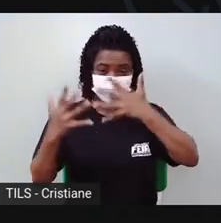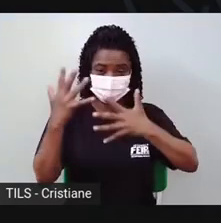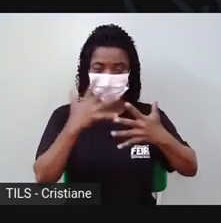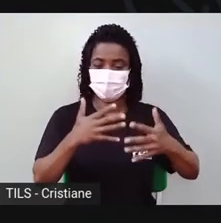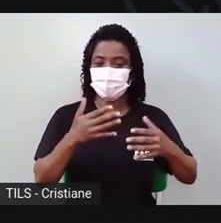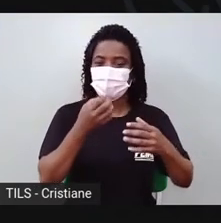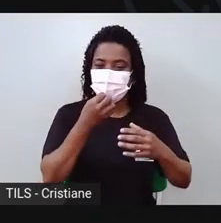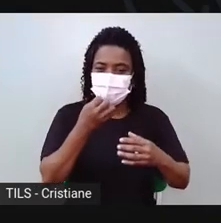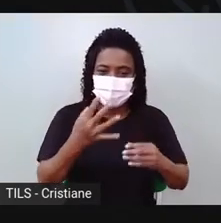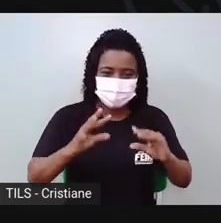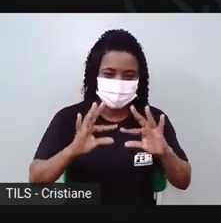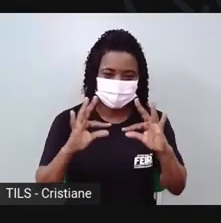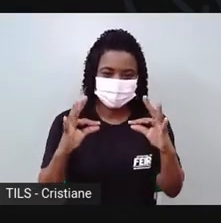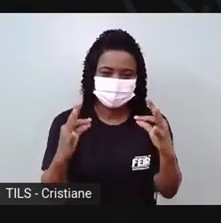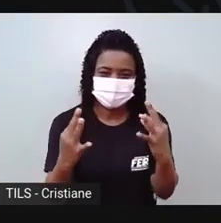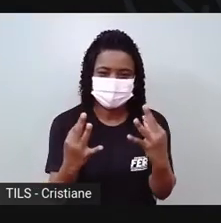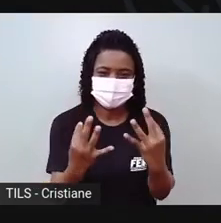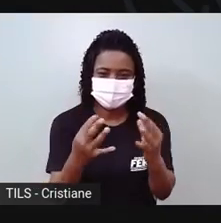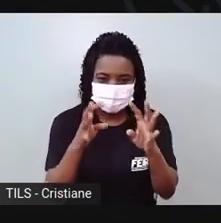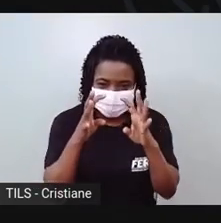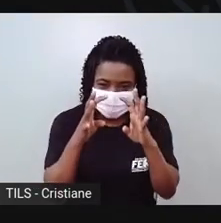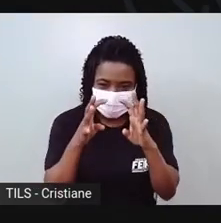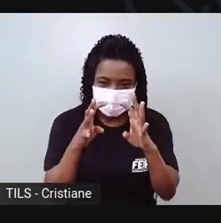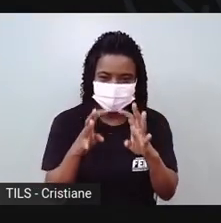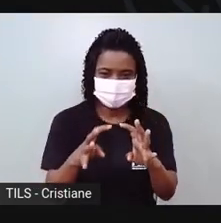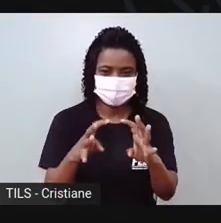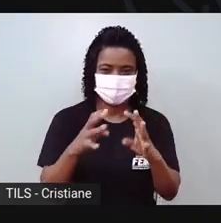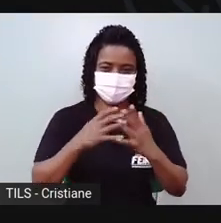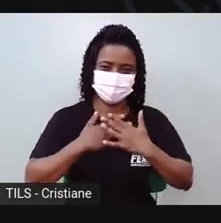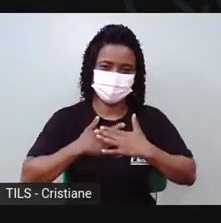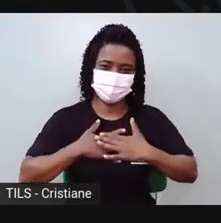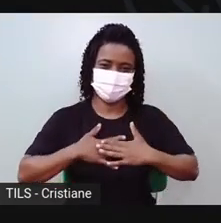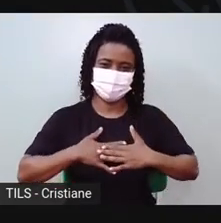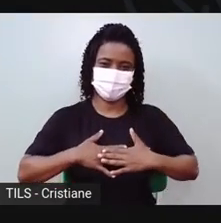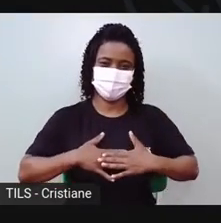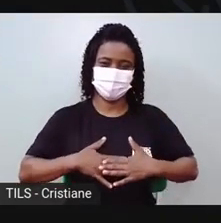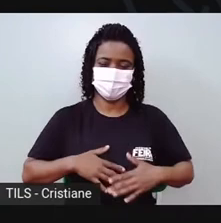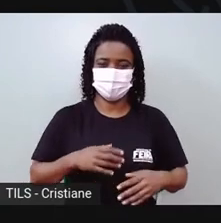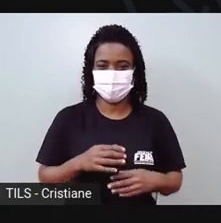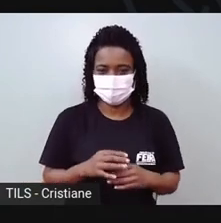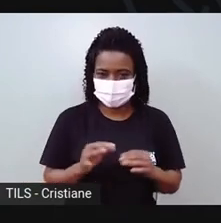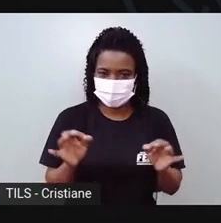na concentração aqui. Pronto. Fiz a panelinha. Agora eu vou fazer